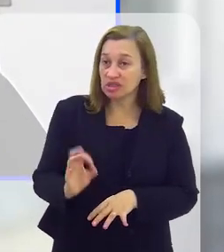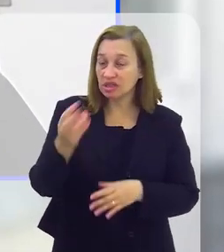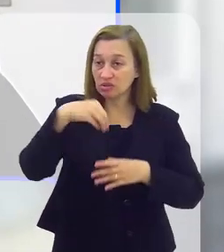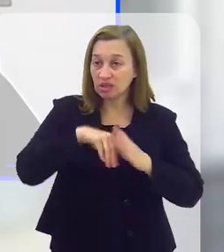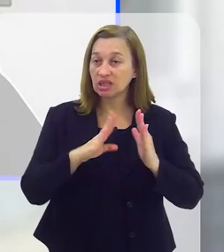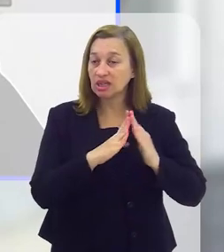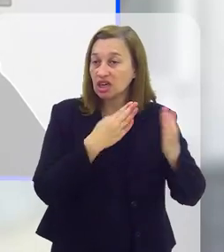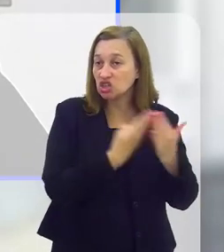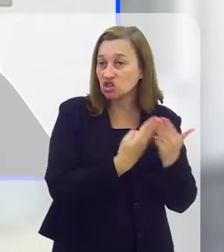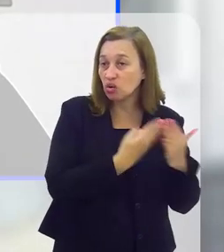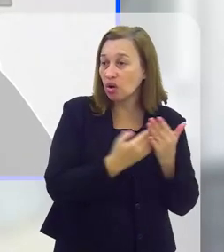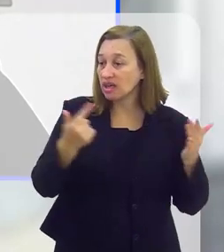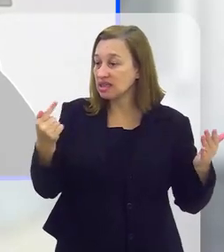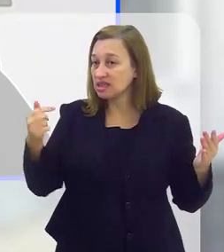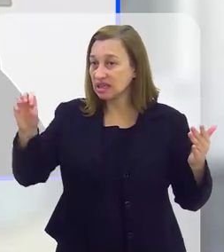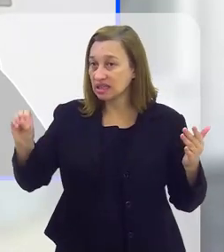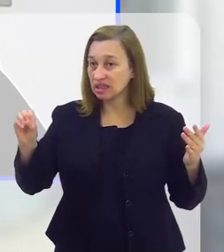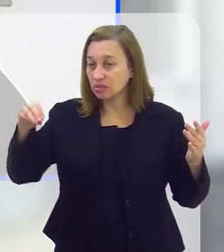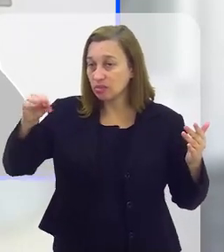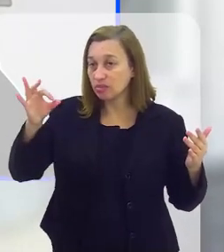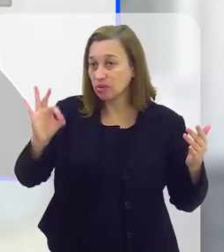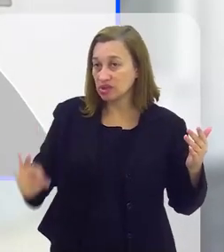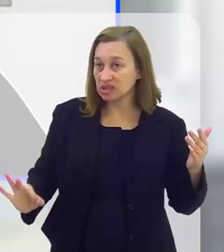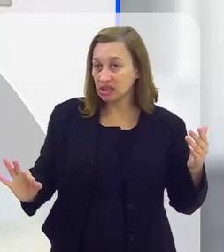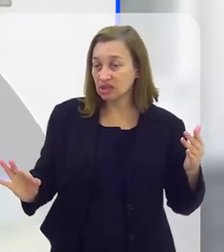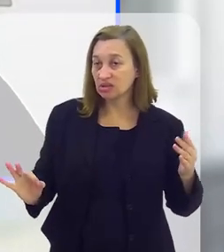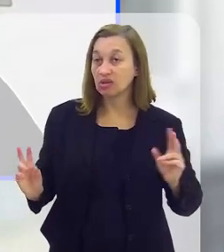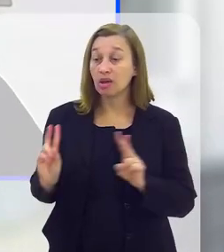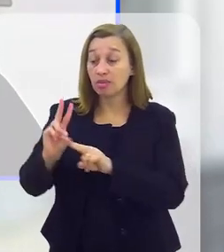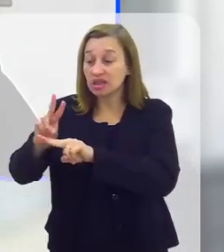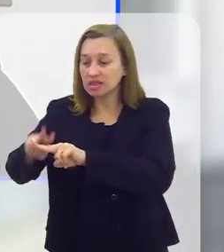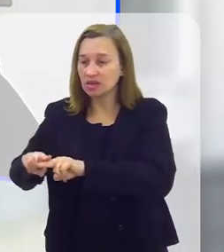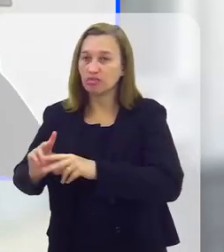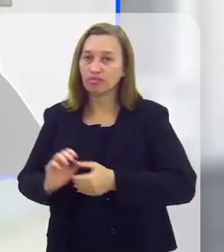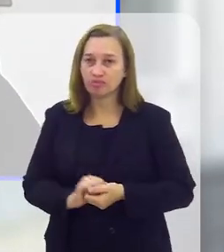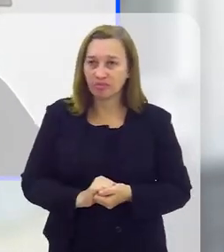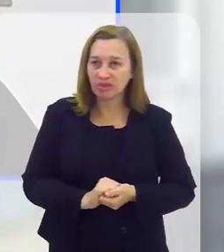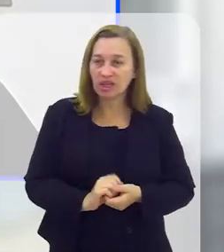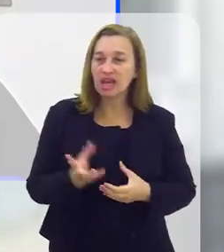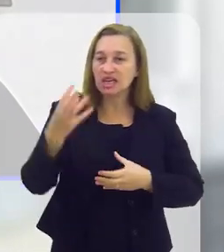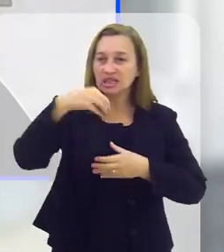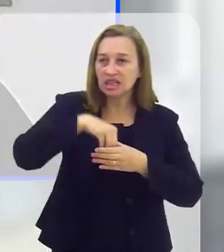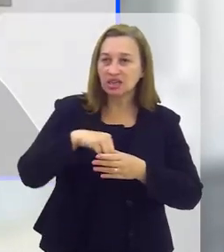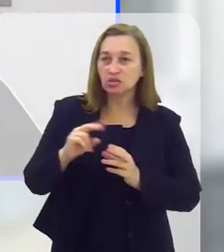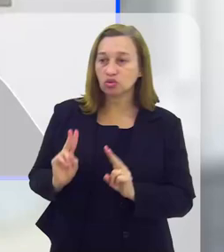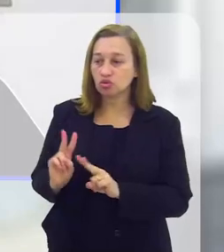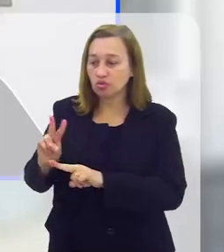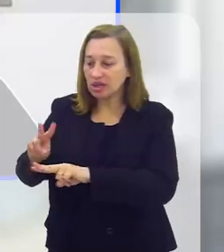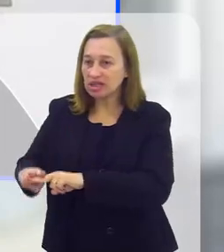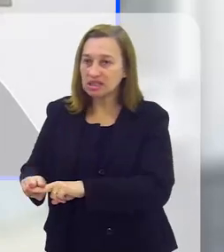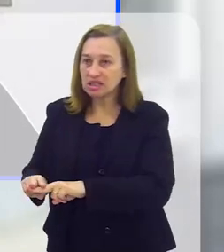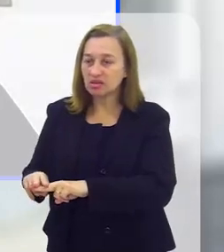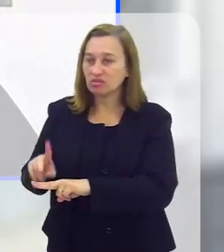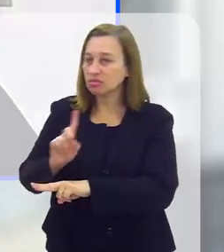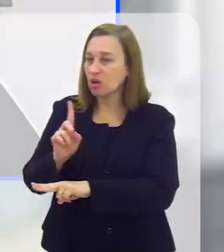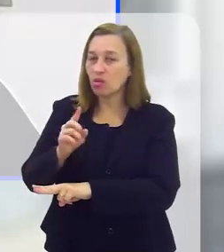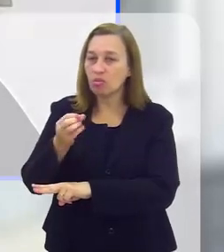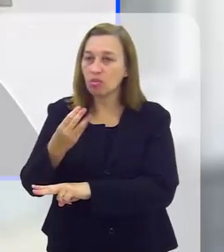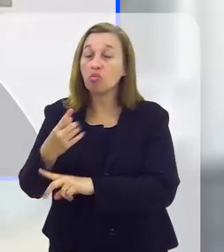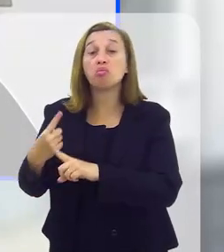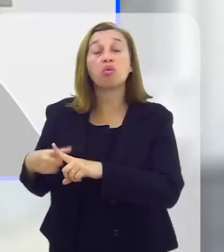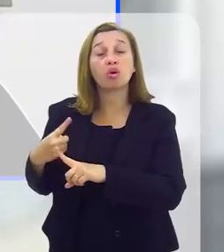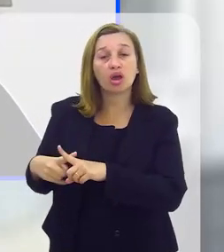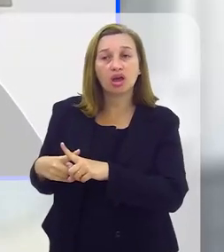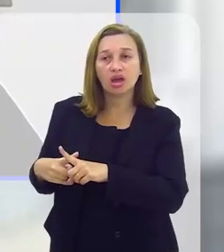30% na escola e 70% na cela. E isso, dentro de um presídio, não